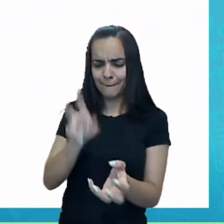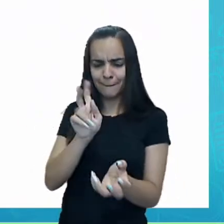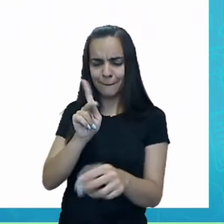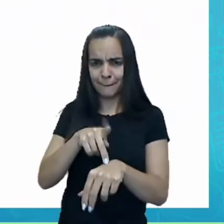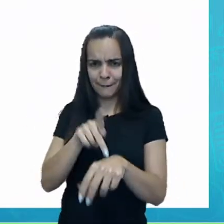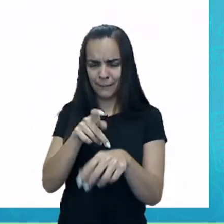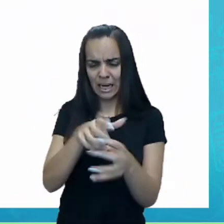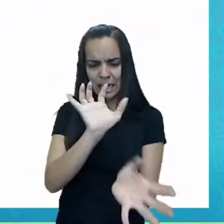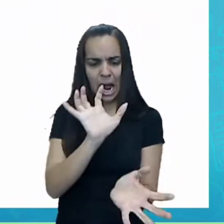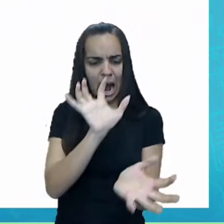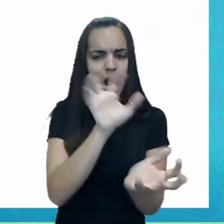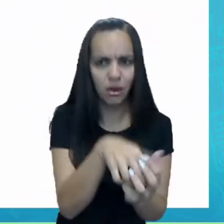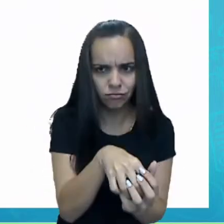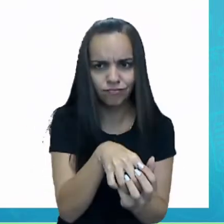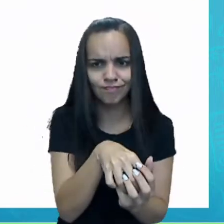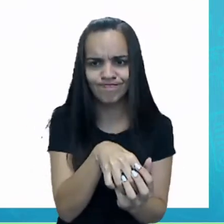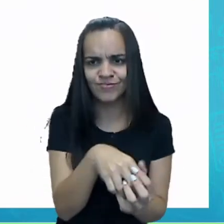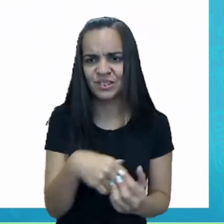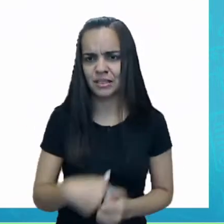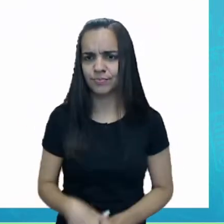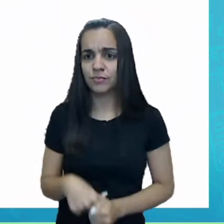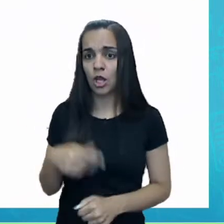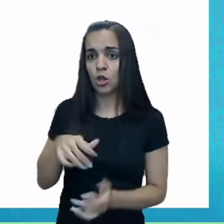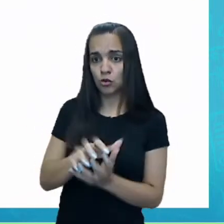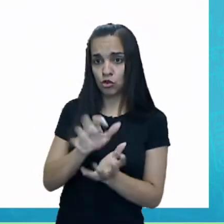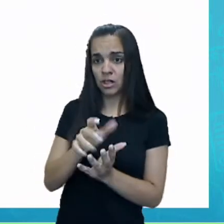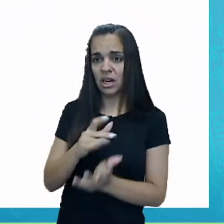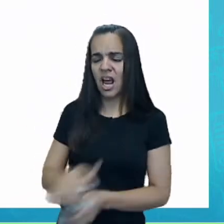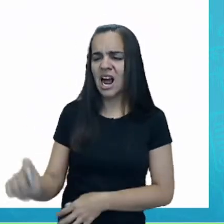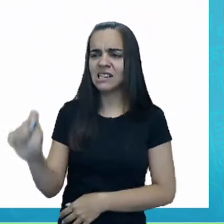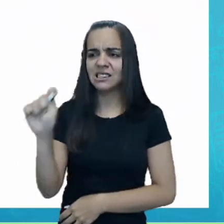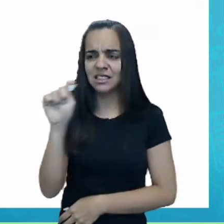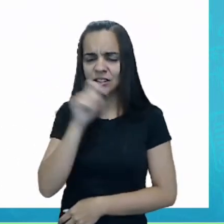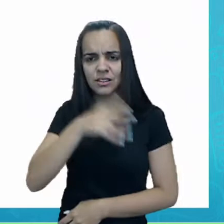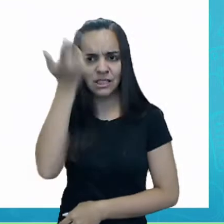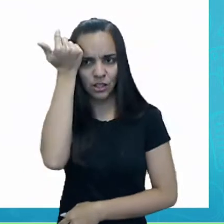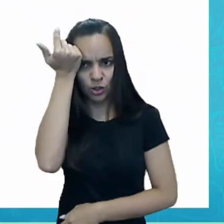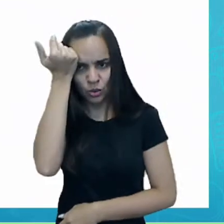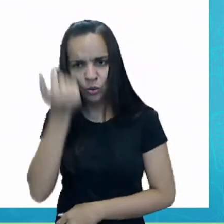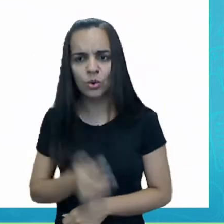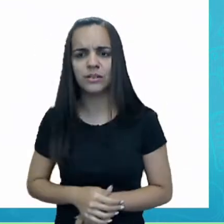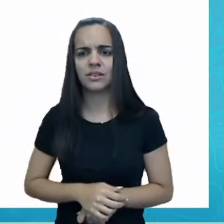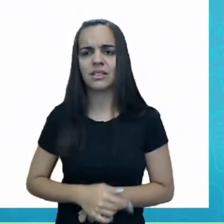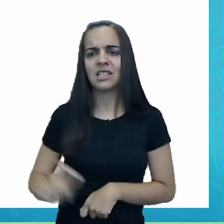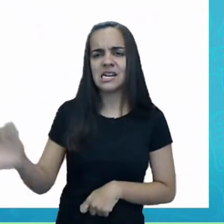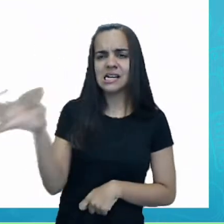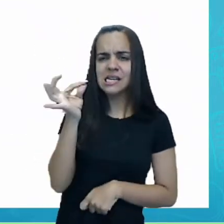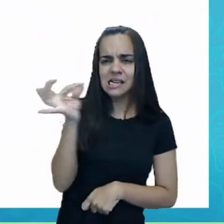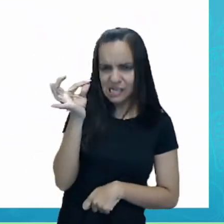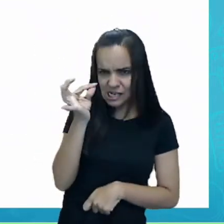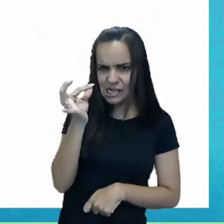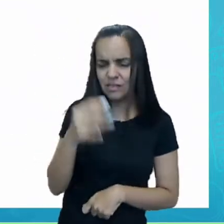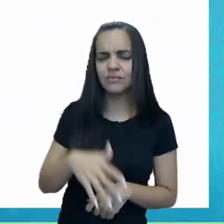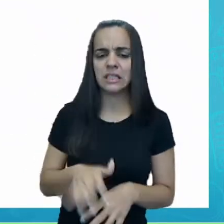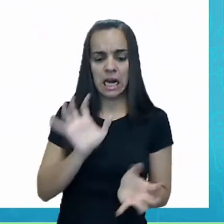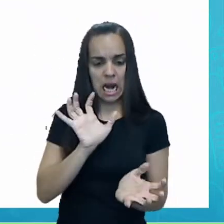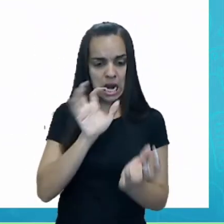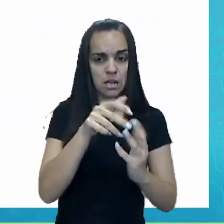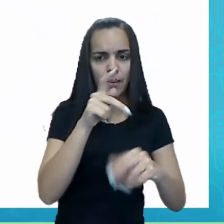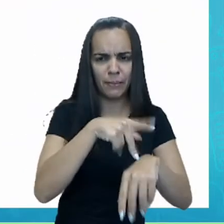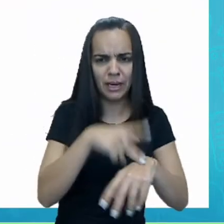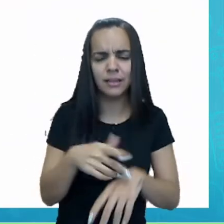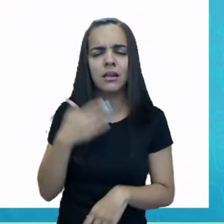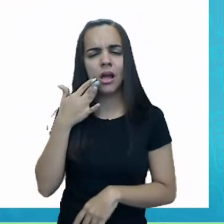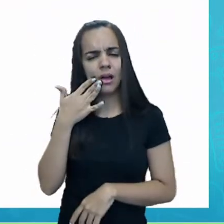roía a cenoura, cutucava com graveto, mordia o pedregulho. Mordia o dente ainda doía.